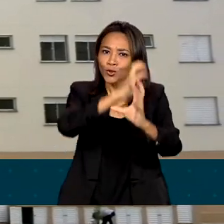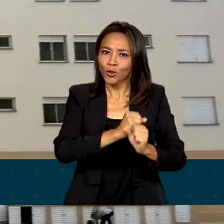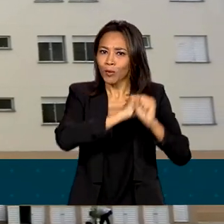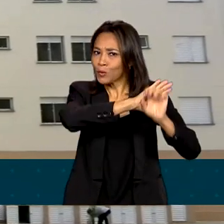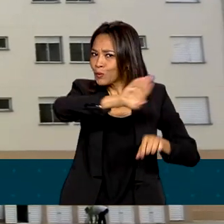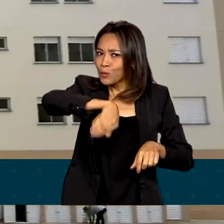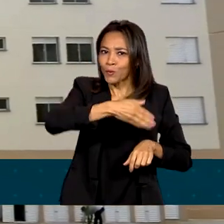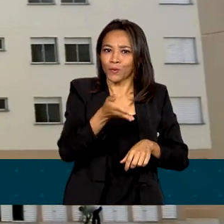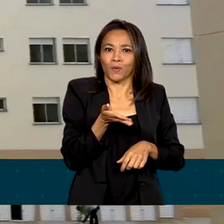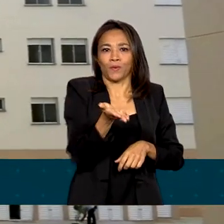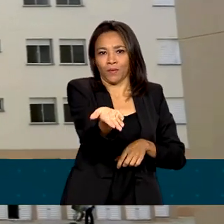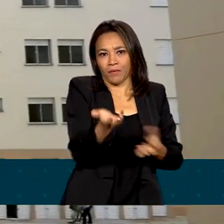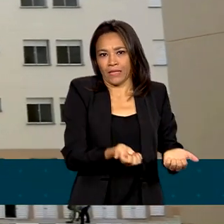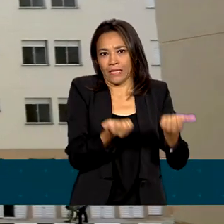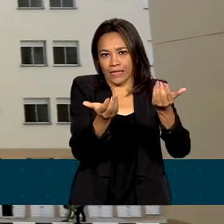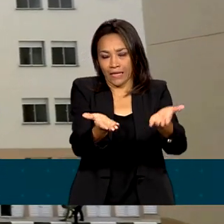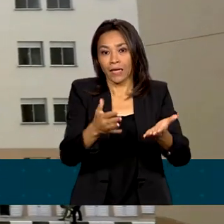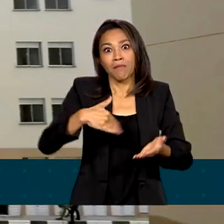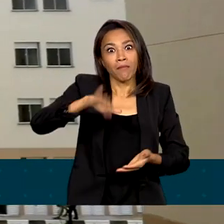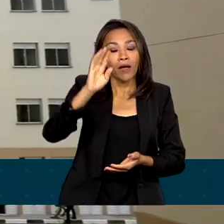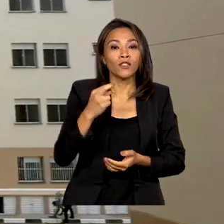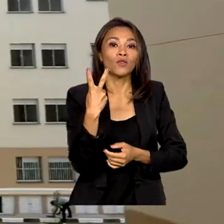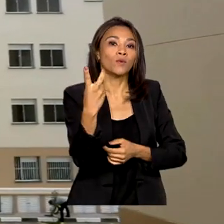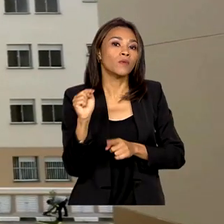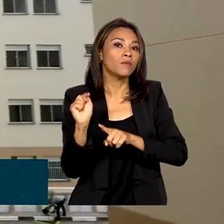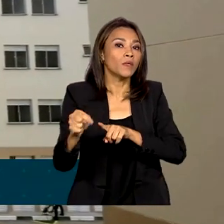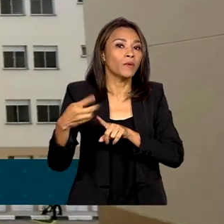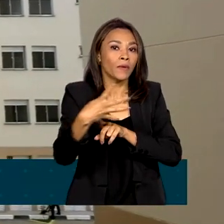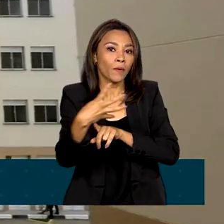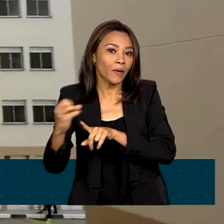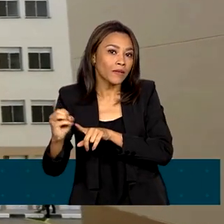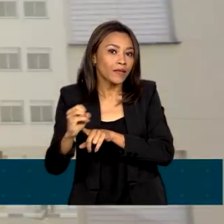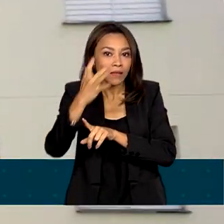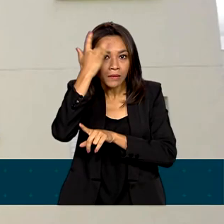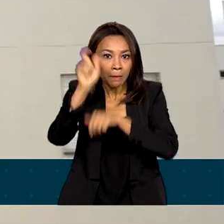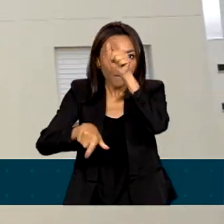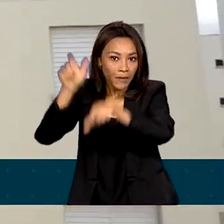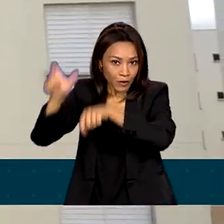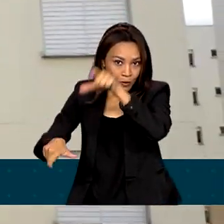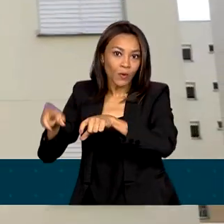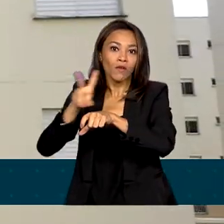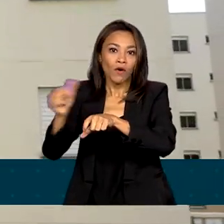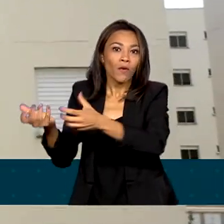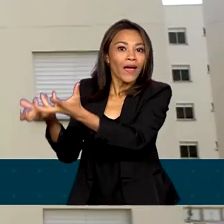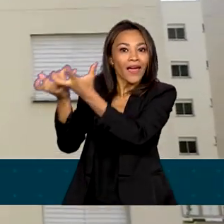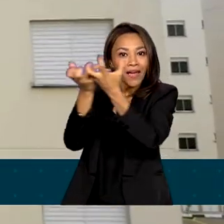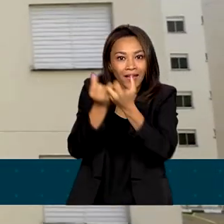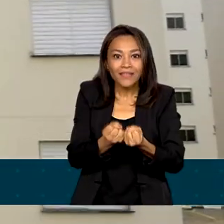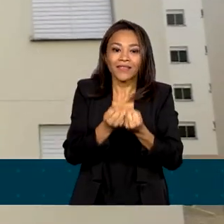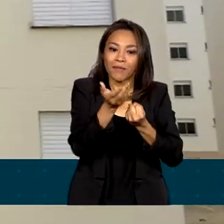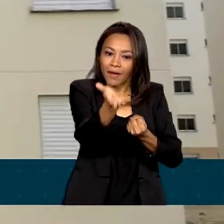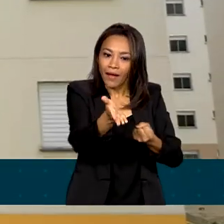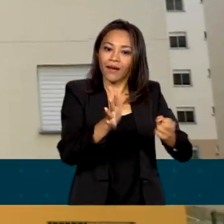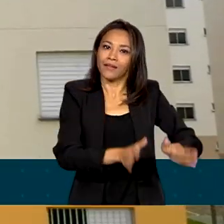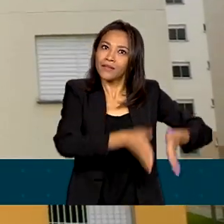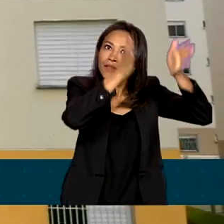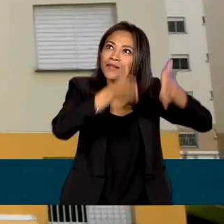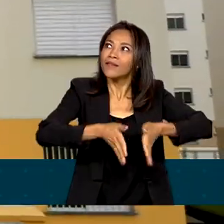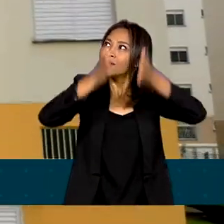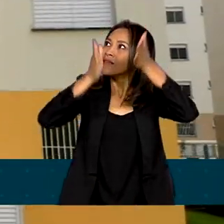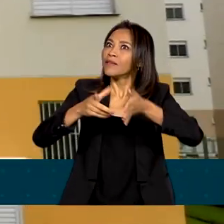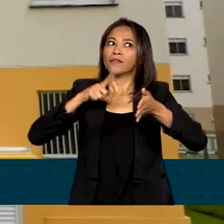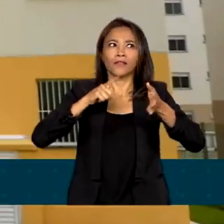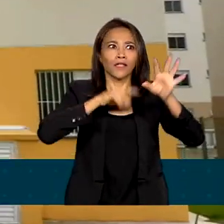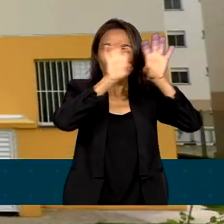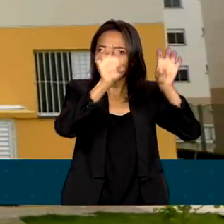Mais de 2.400 pessoas serão beneficiadas com a inauguração desses condomínios, que contam com toda a